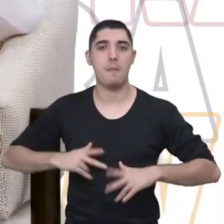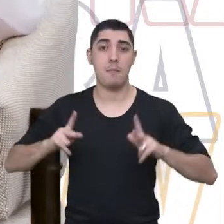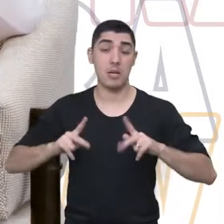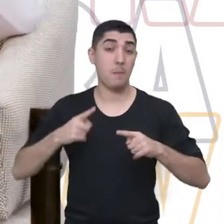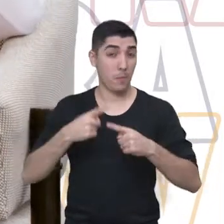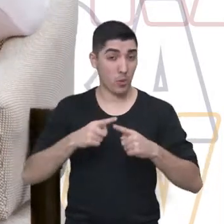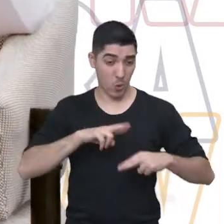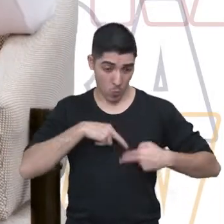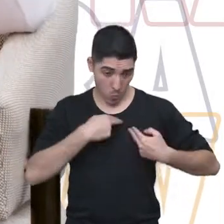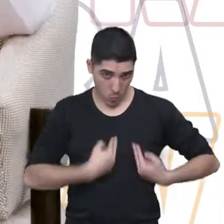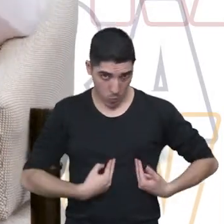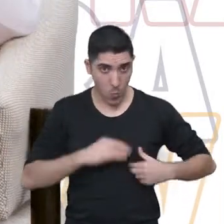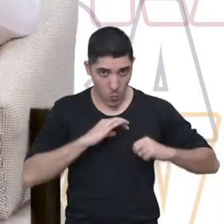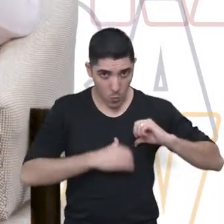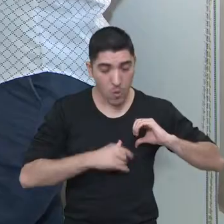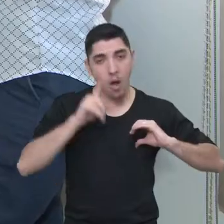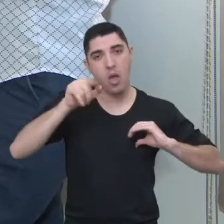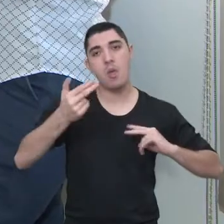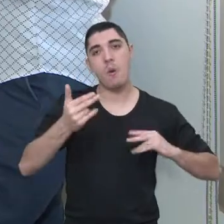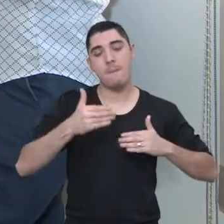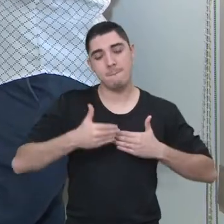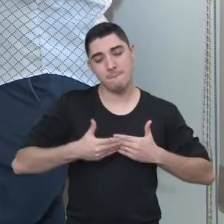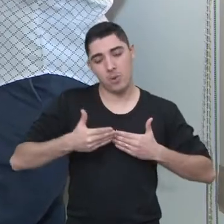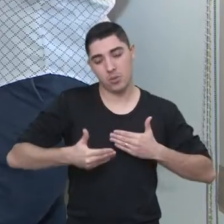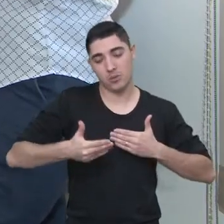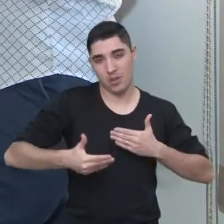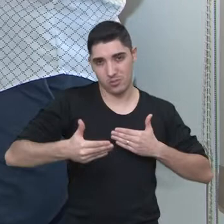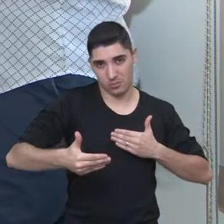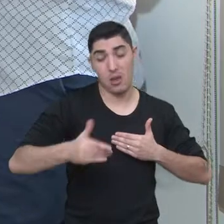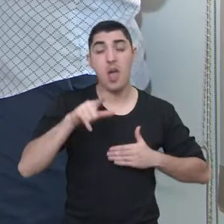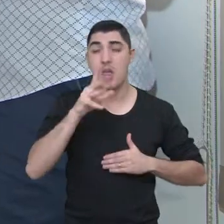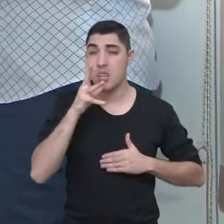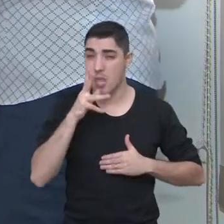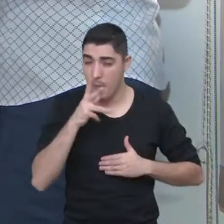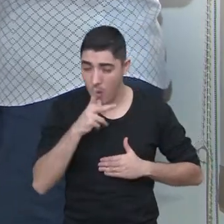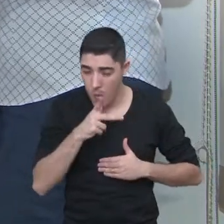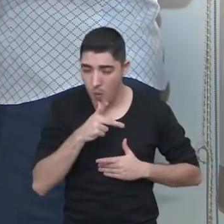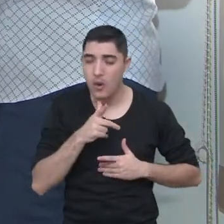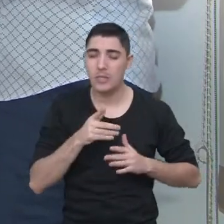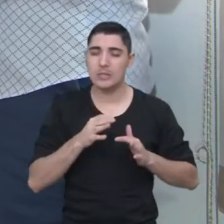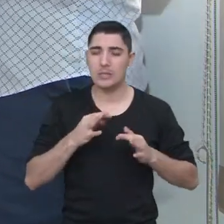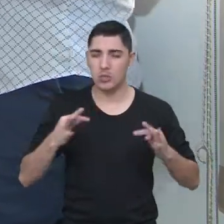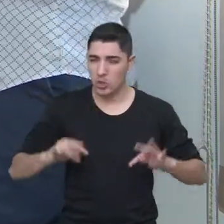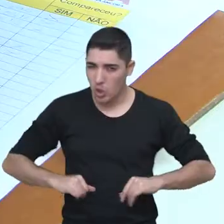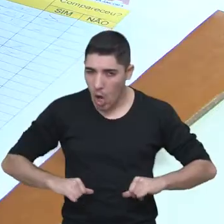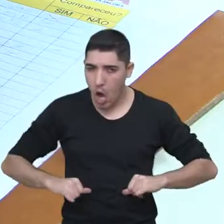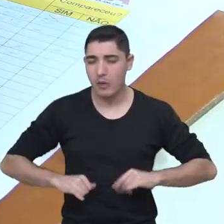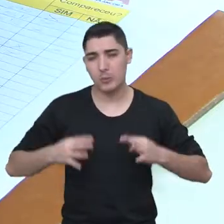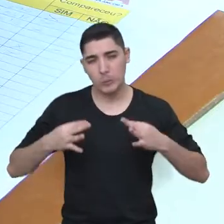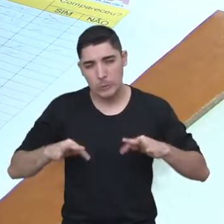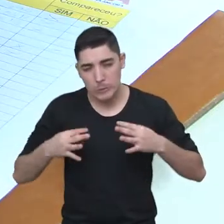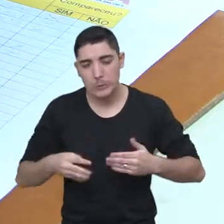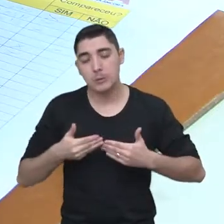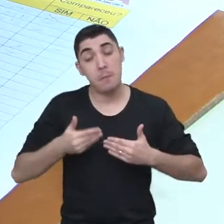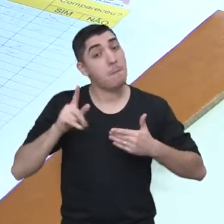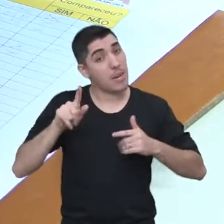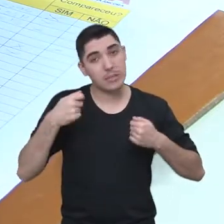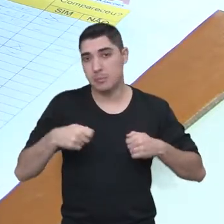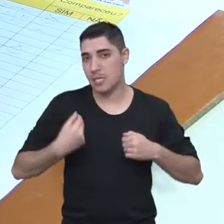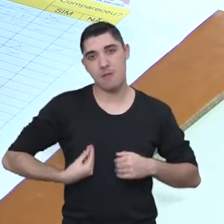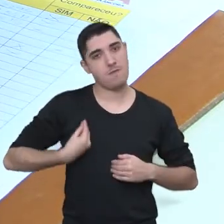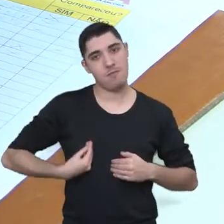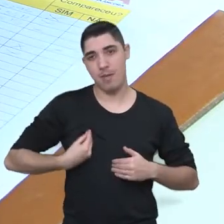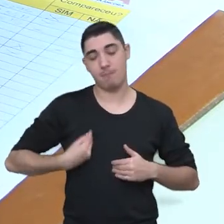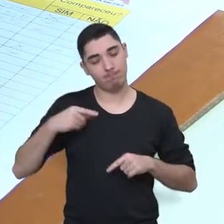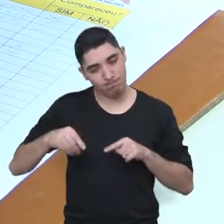processo. Porque o luto, ele é um processo. Ele é longo, ele é doloroso, mas ele precisa ser vivenciado.